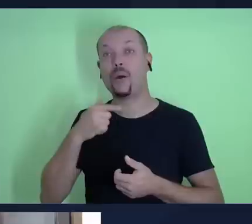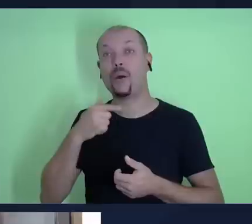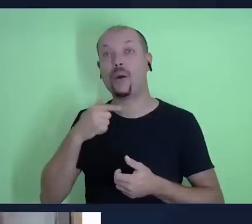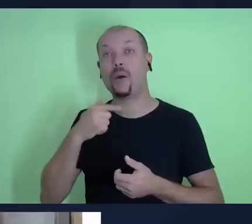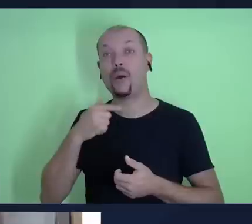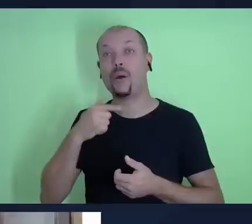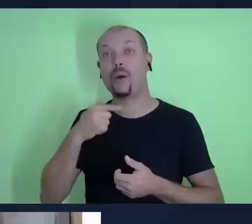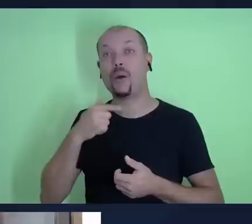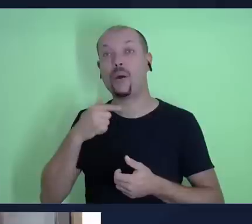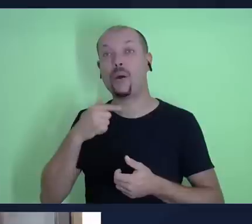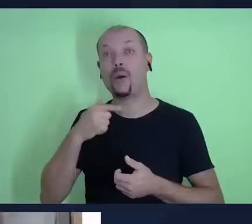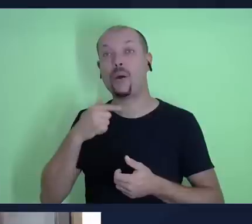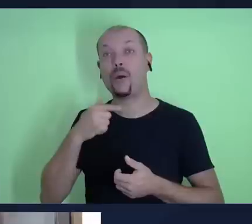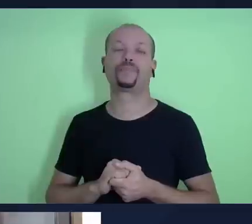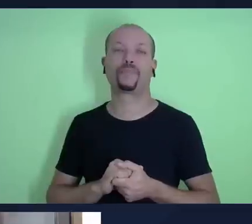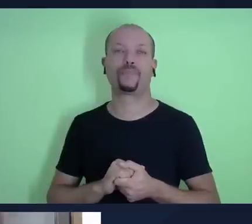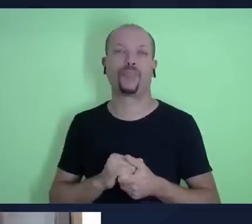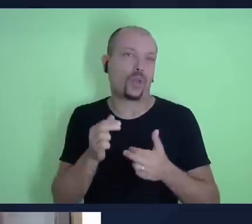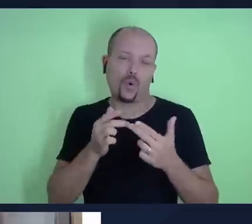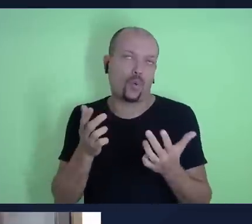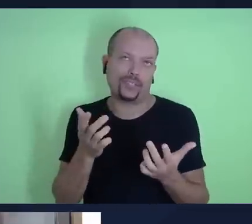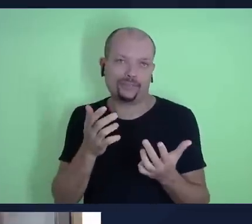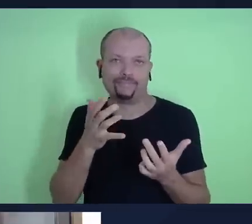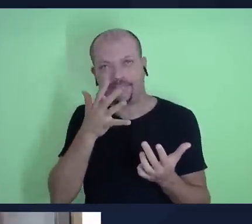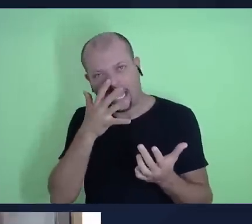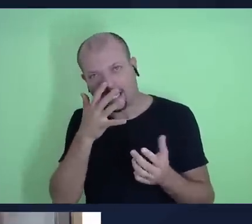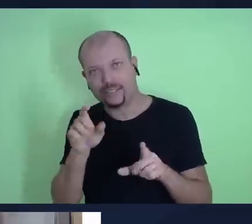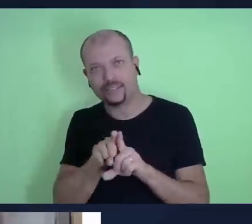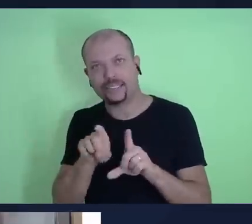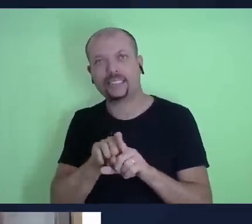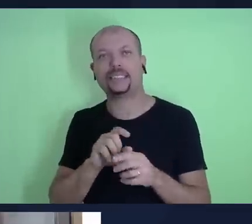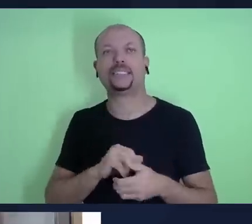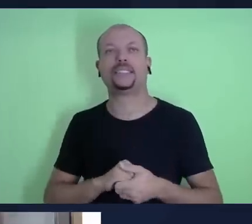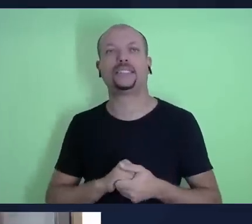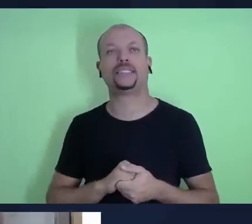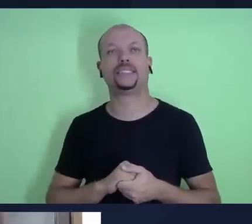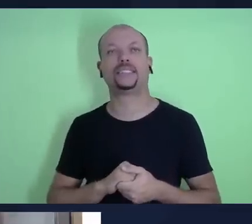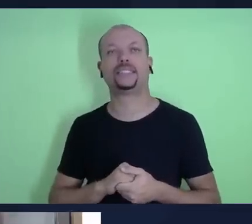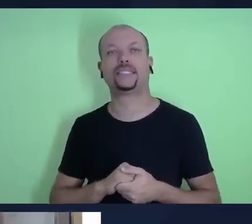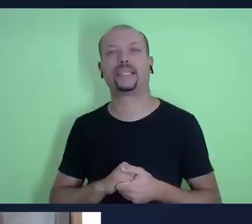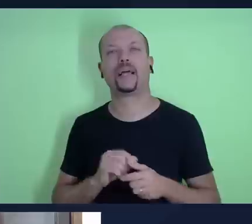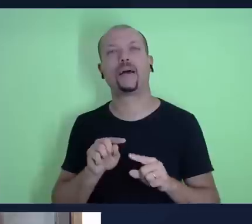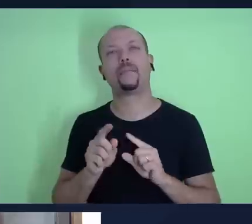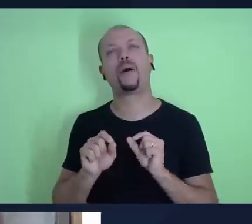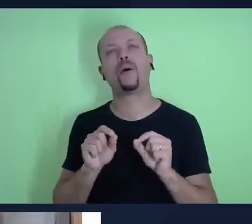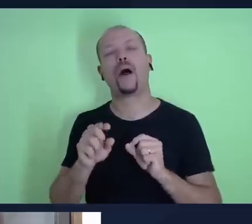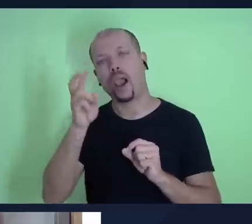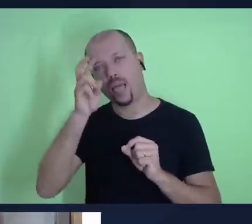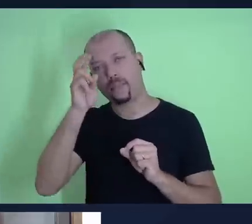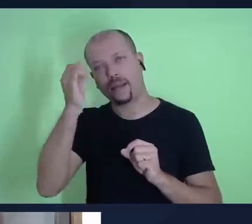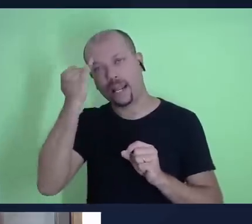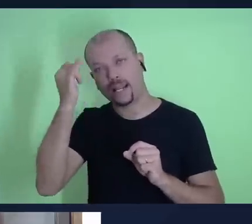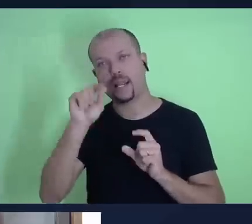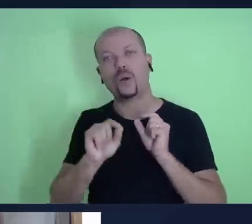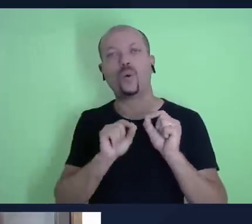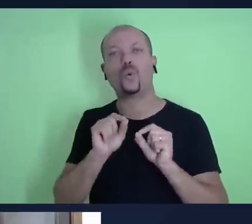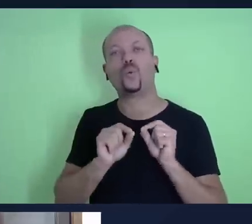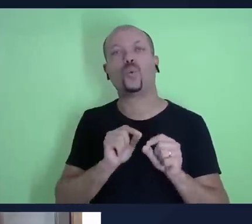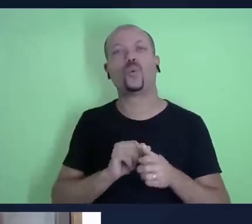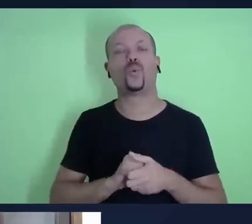exercício bem interessante fazer isso. mas retomando aqui a ideia de que a gente